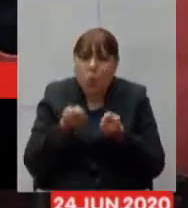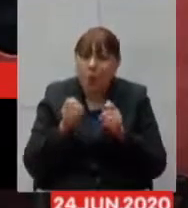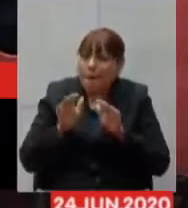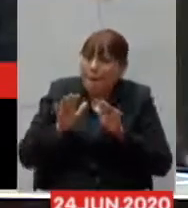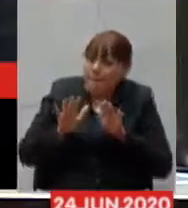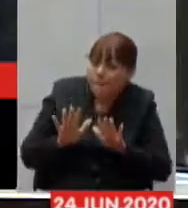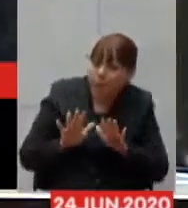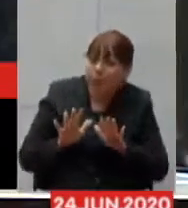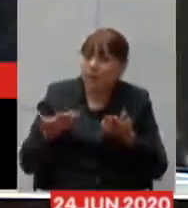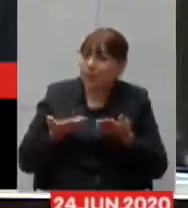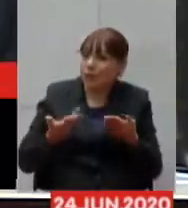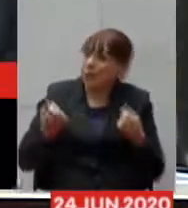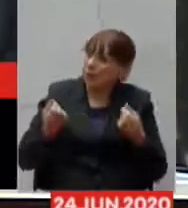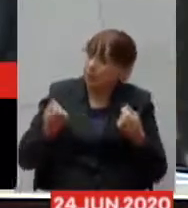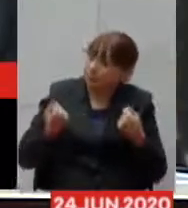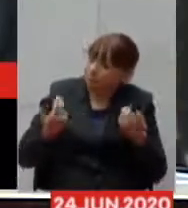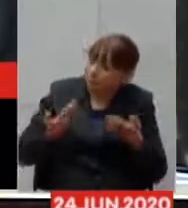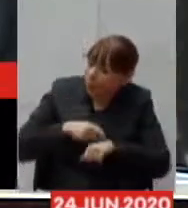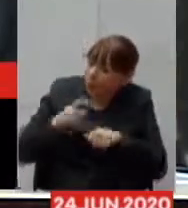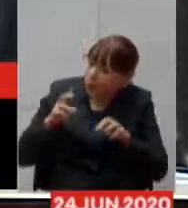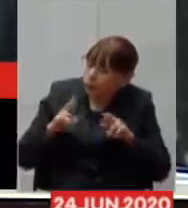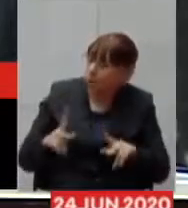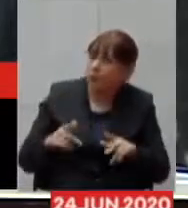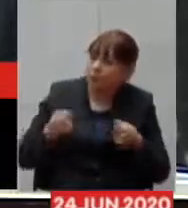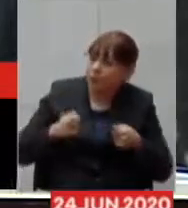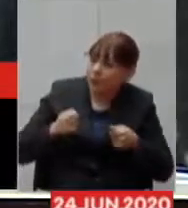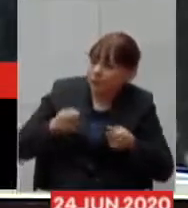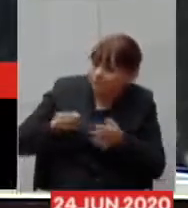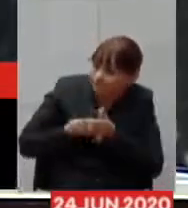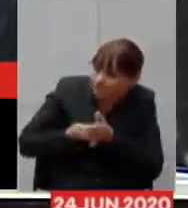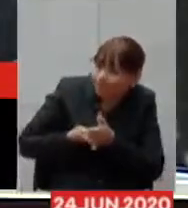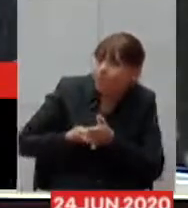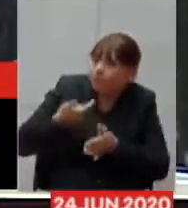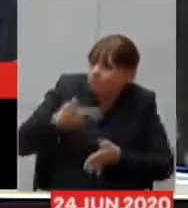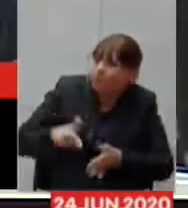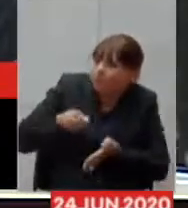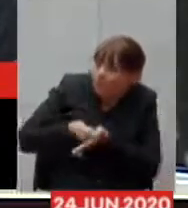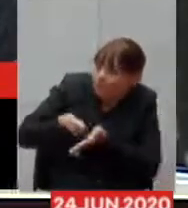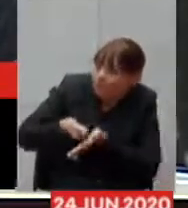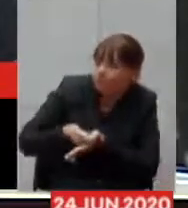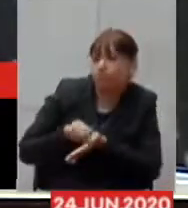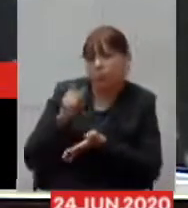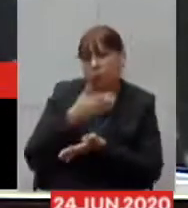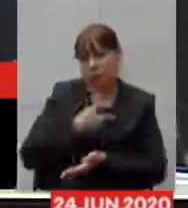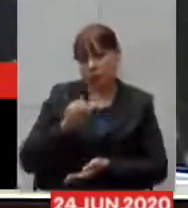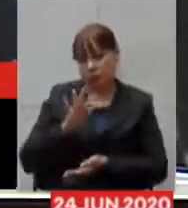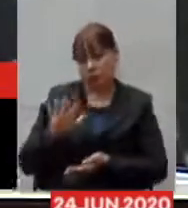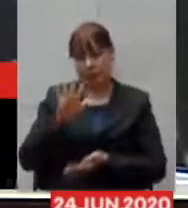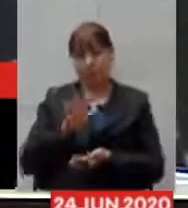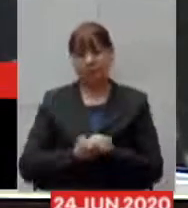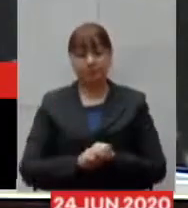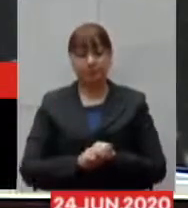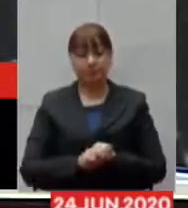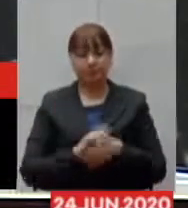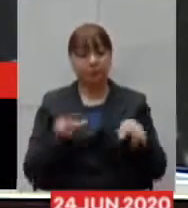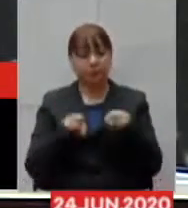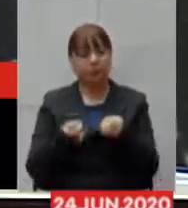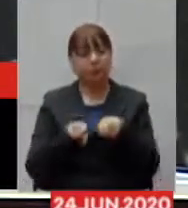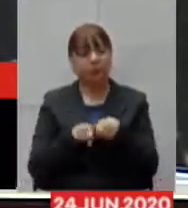mas o momento agora é diferente eu queria só também chamar a atenção de que muitos